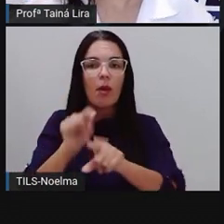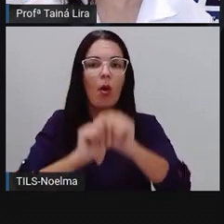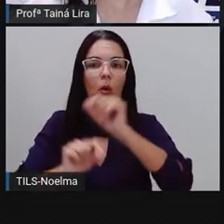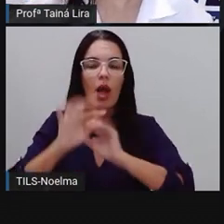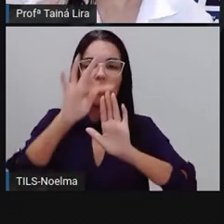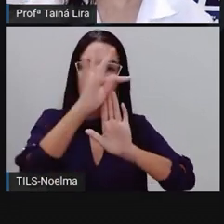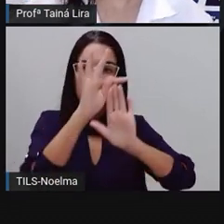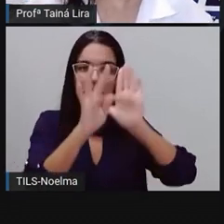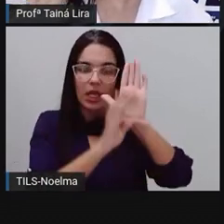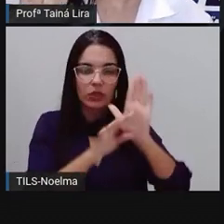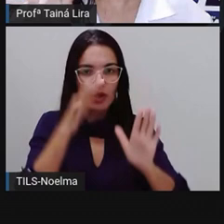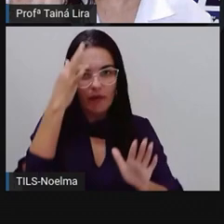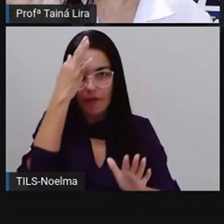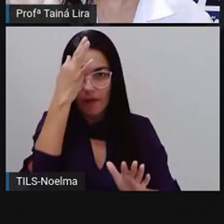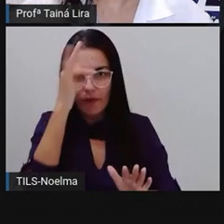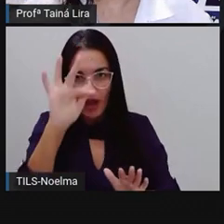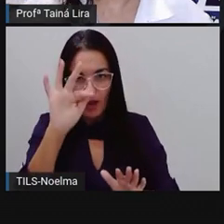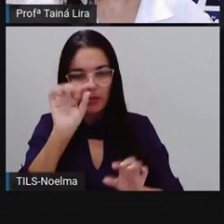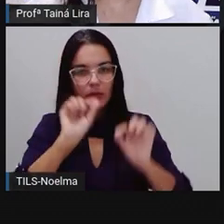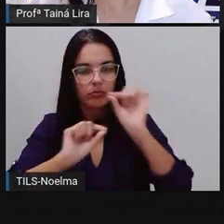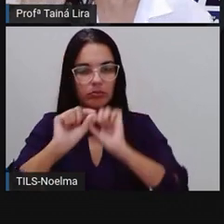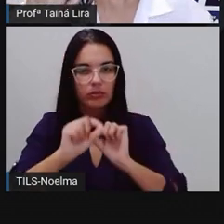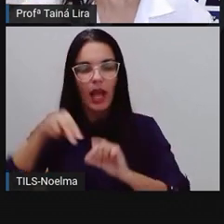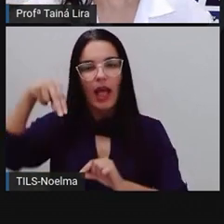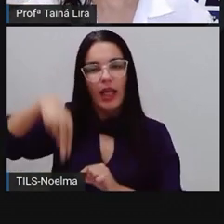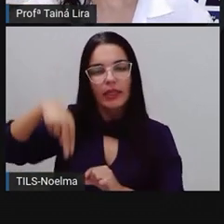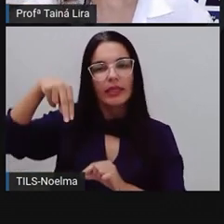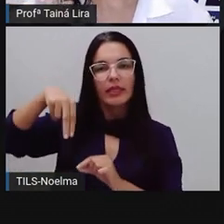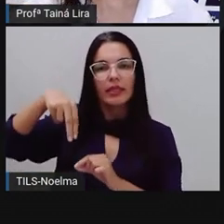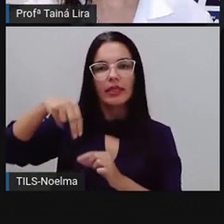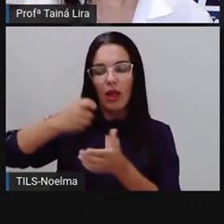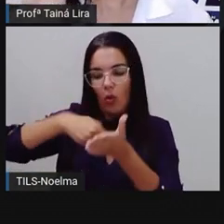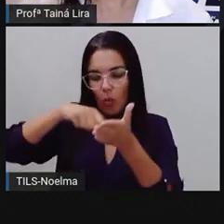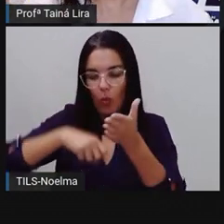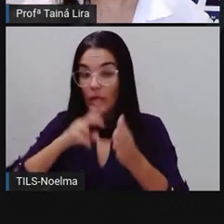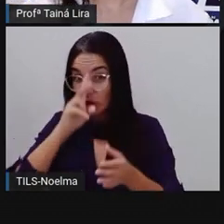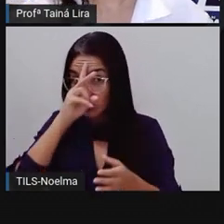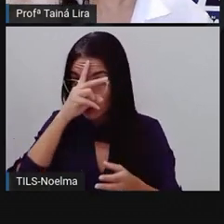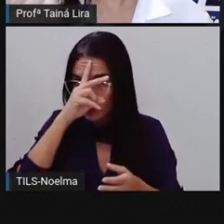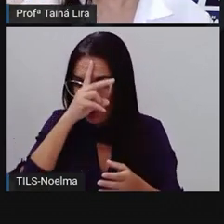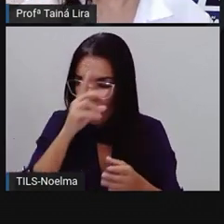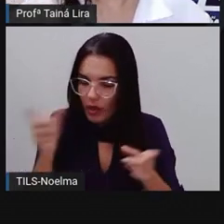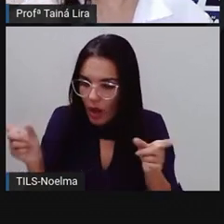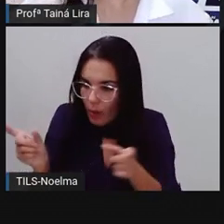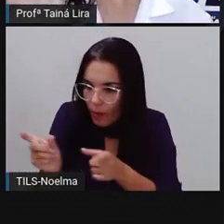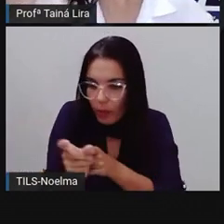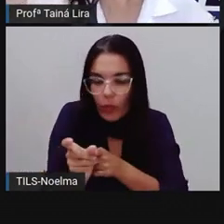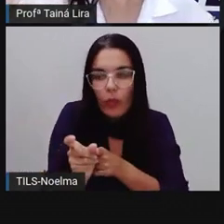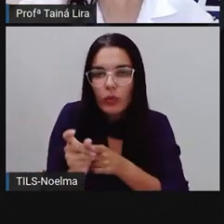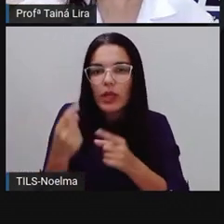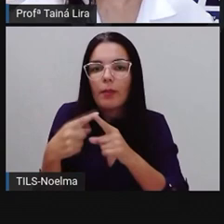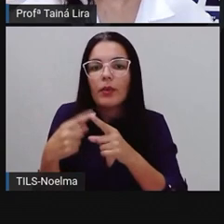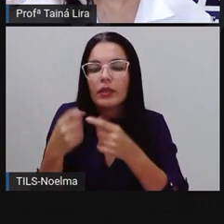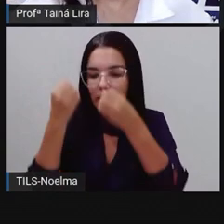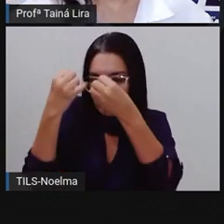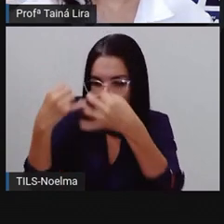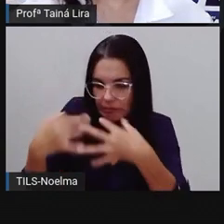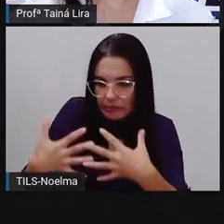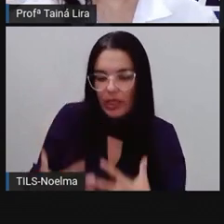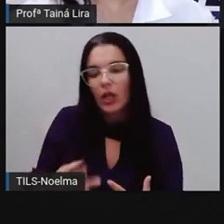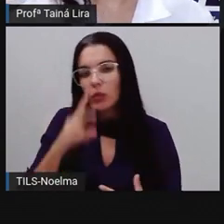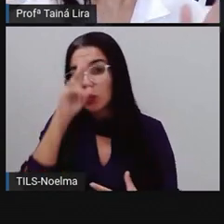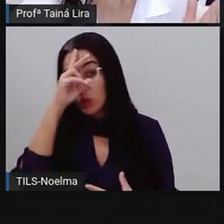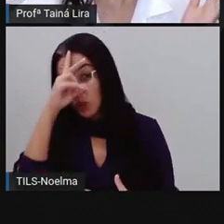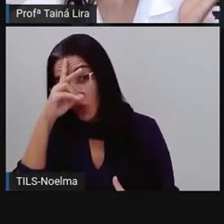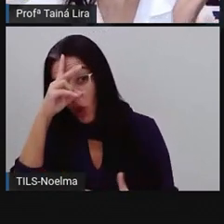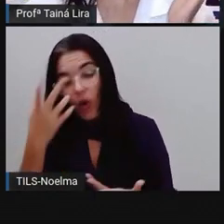texto que é uma narrativa curta, ou seja, ela tá contando, ela é uma narrativa porque ela tá contando ali uma história,